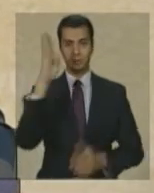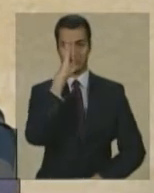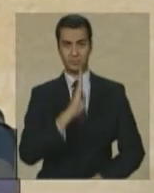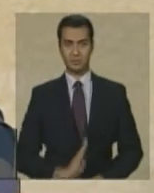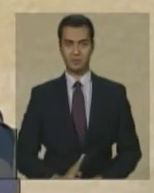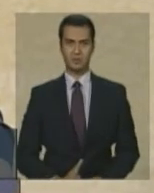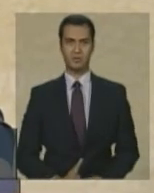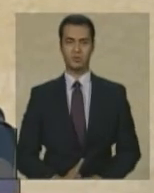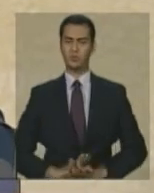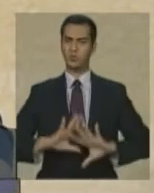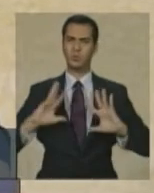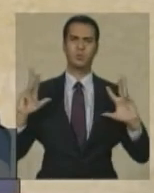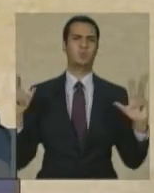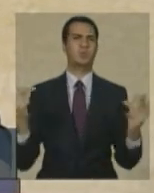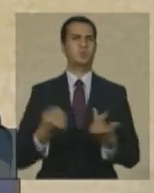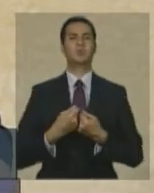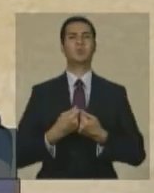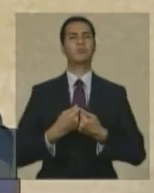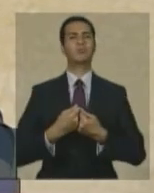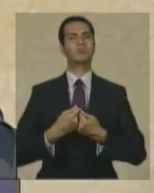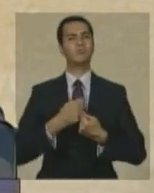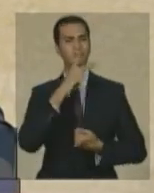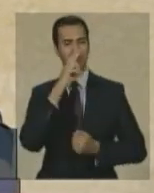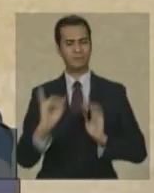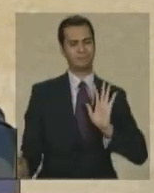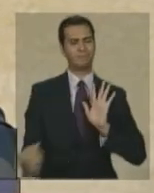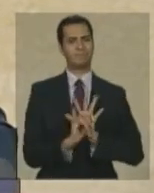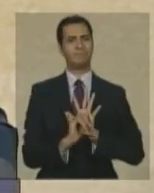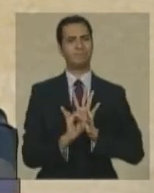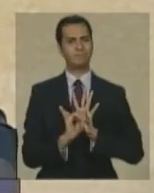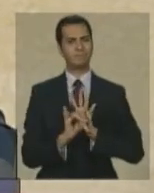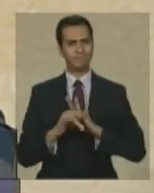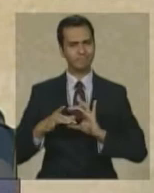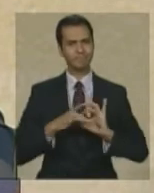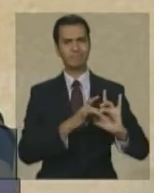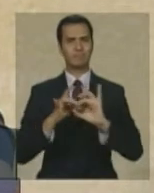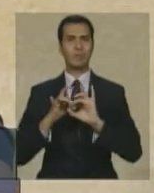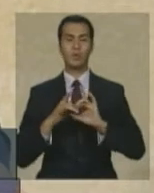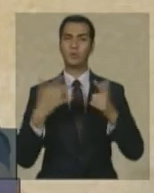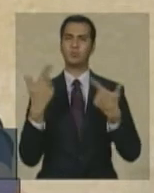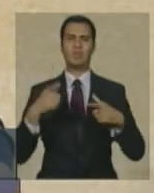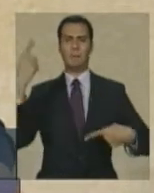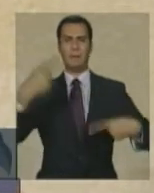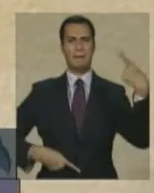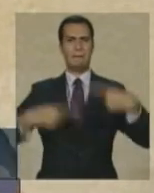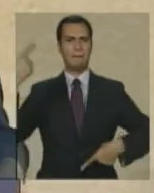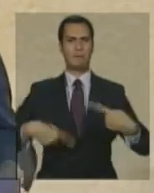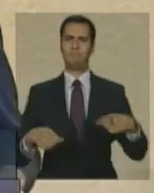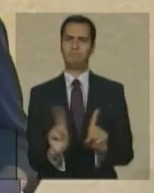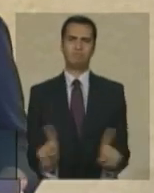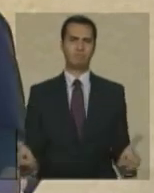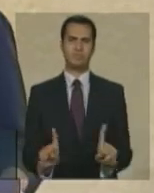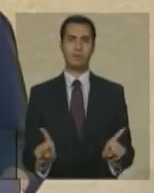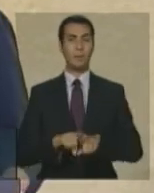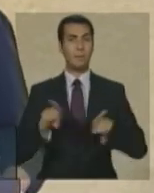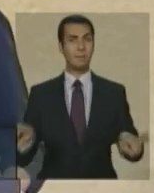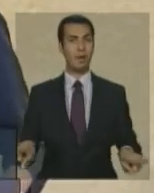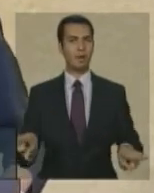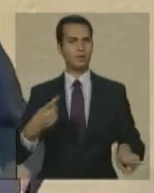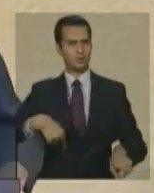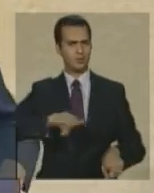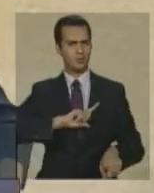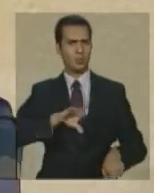encontra enfim consigo mesmo sem revanchismo mas sem a cumplicidade do